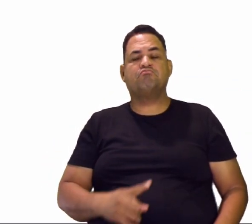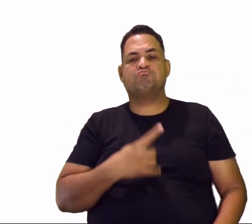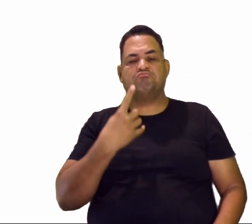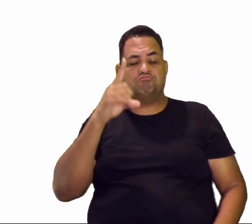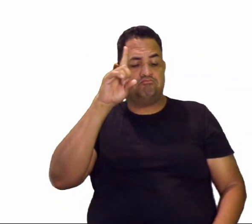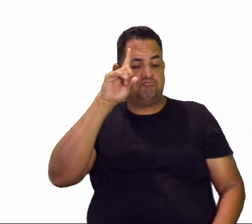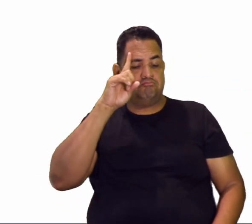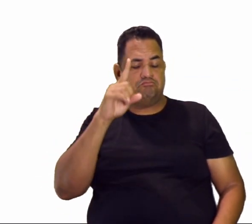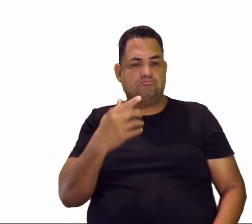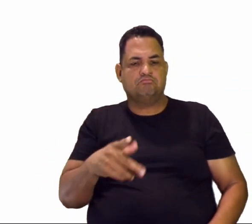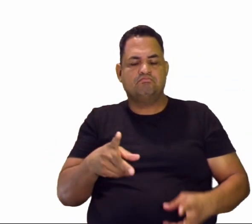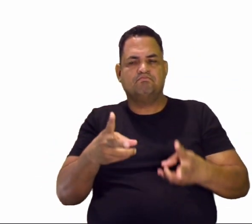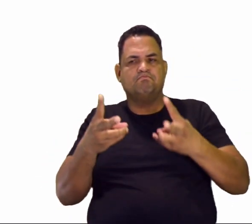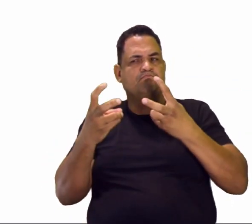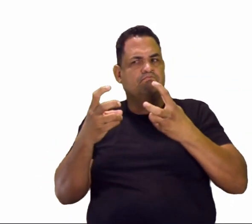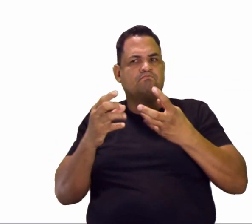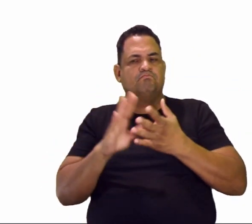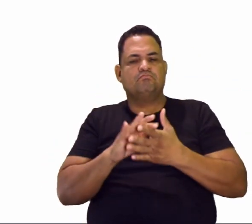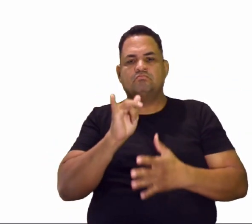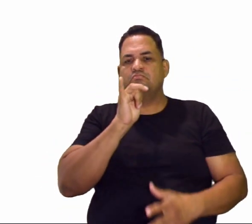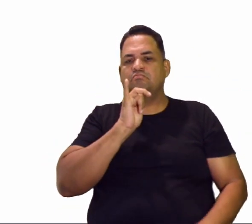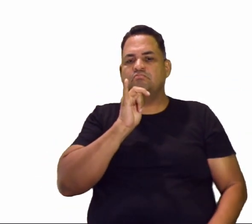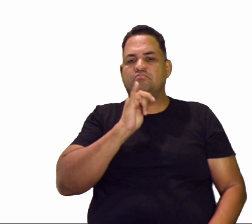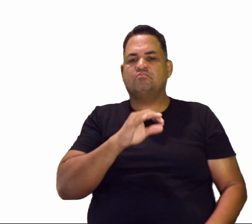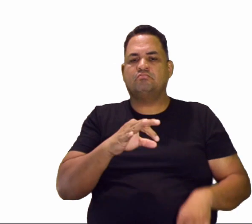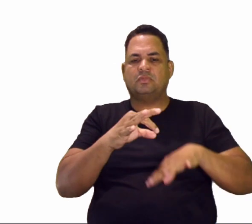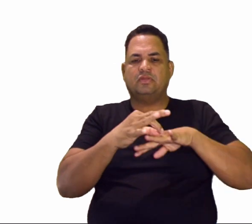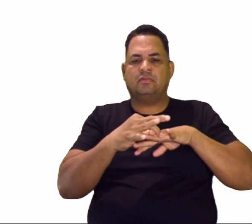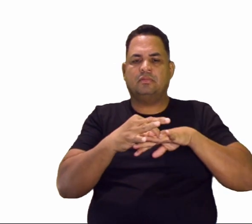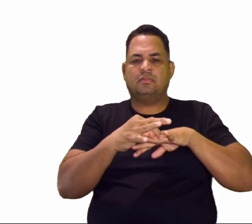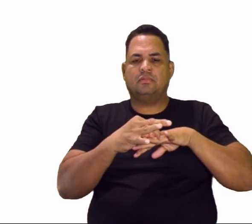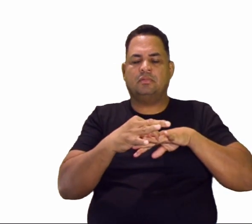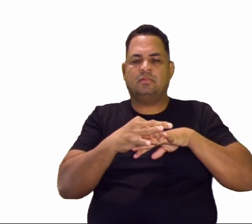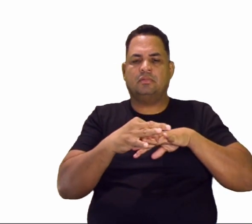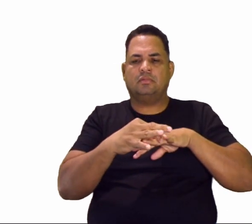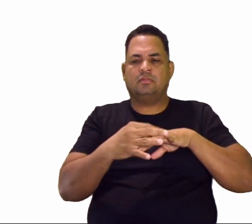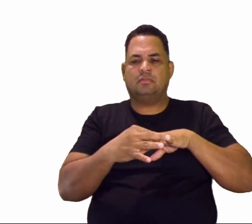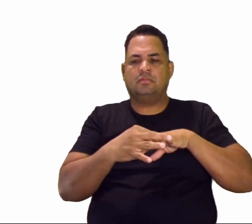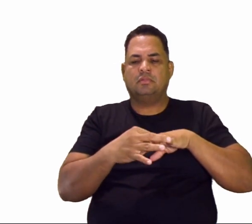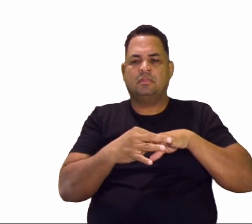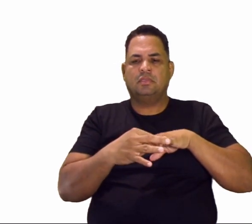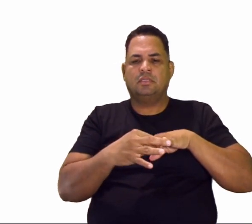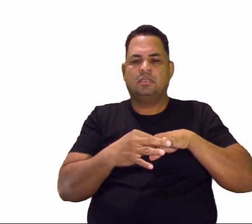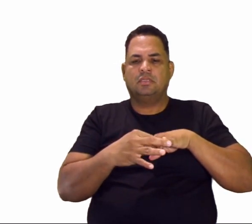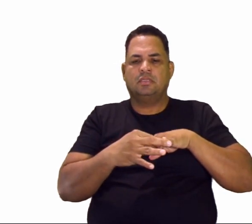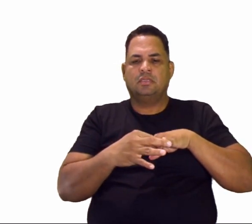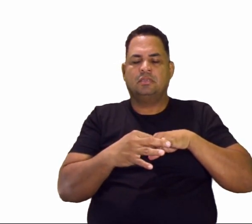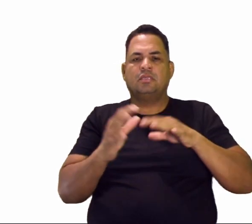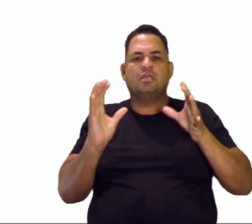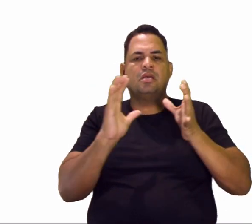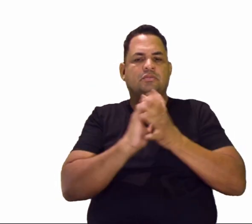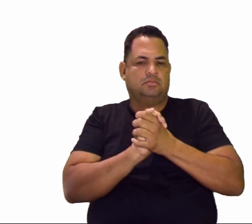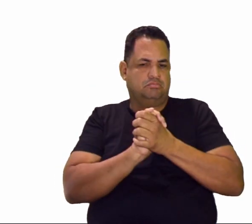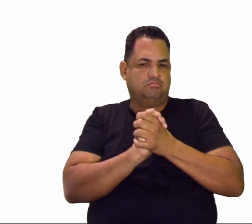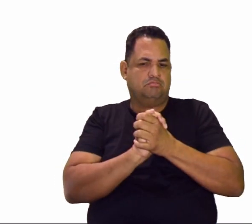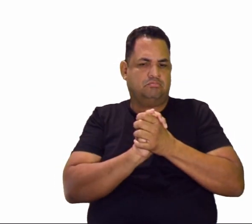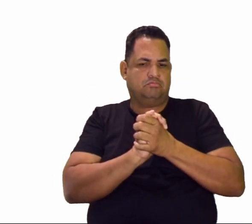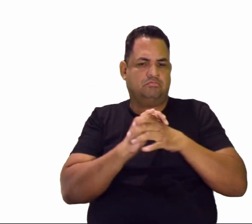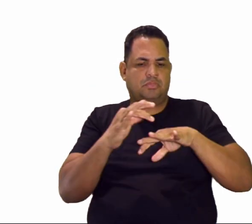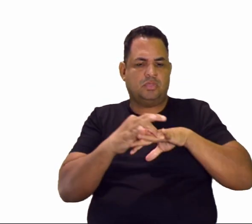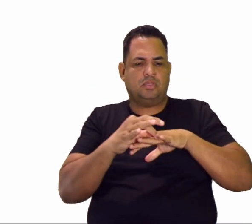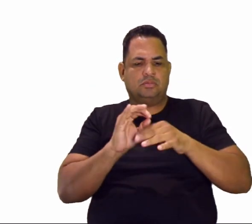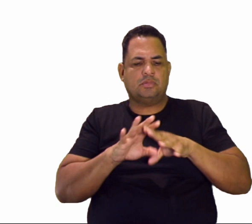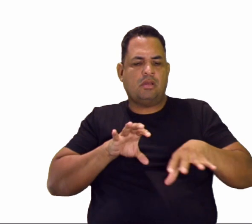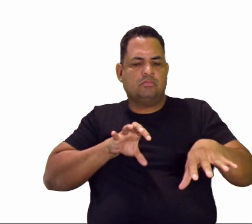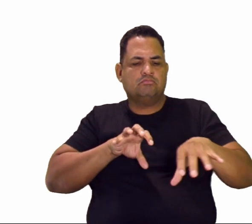pode perceber, né? Eu exemplifiquei aqui a aliança, né? A aliança de casamento, o anel de